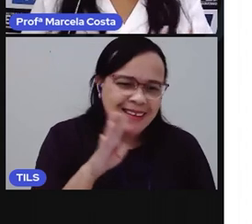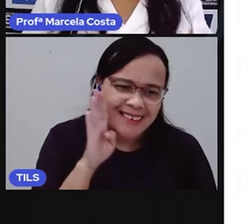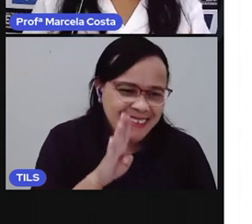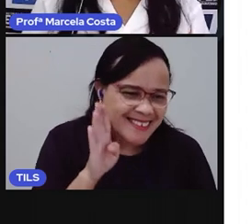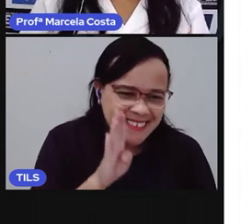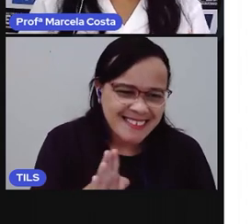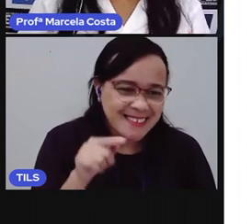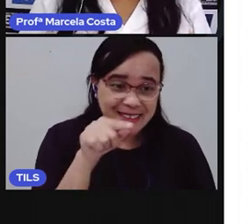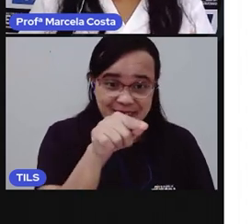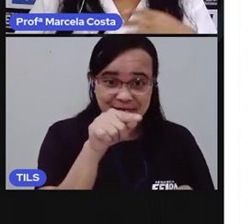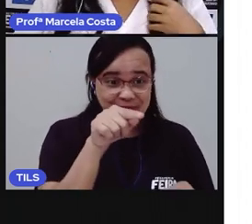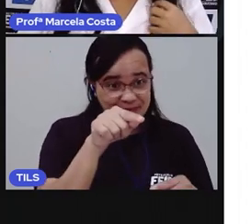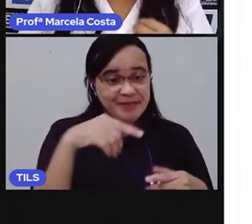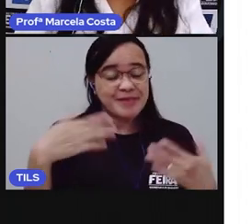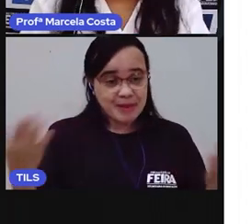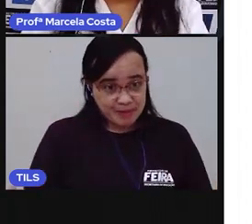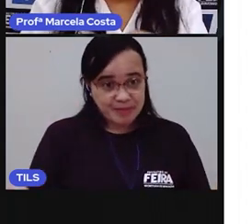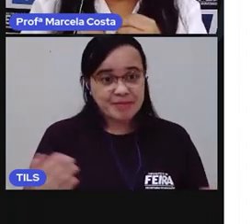Você vai